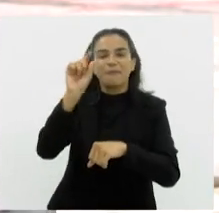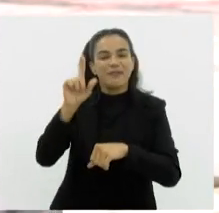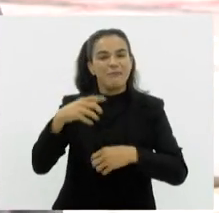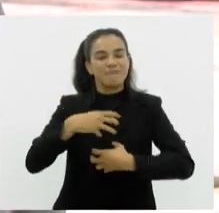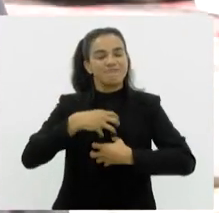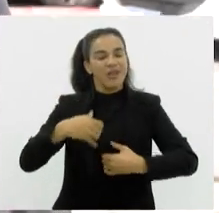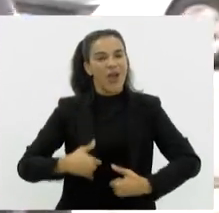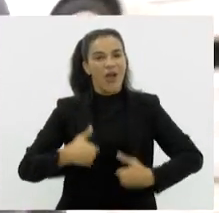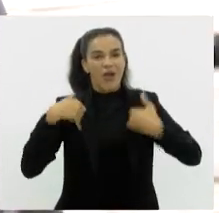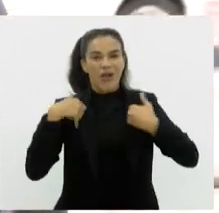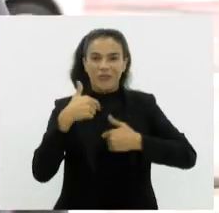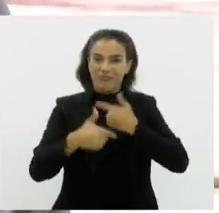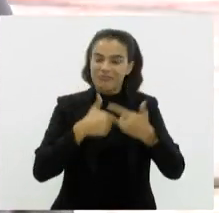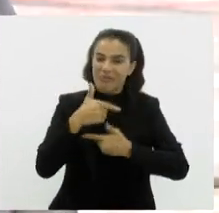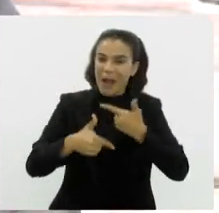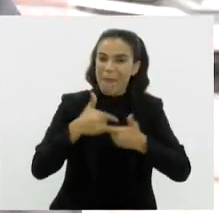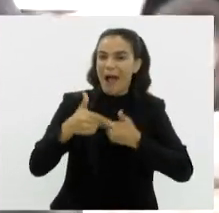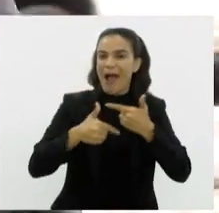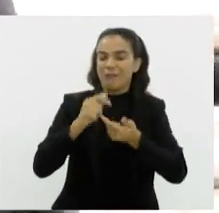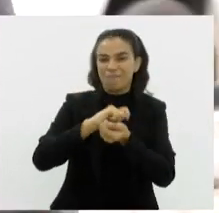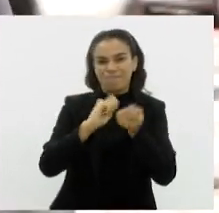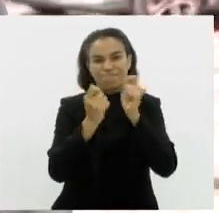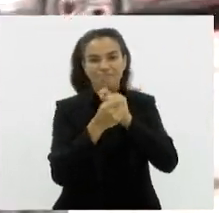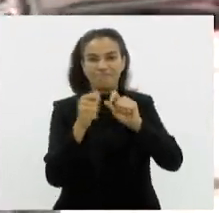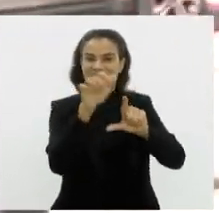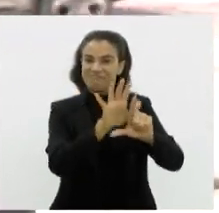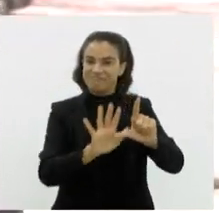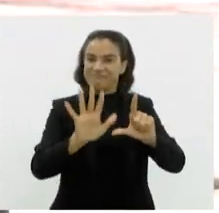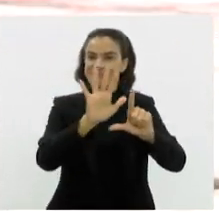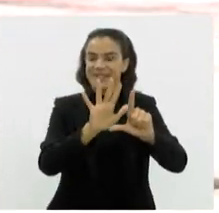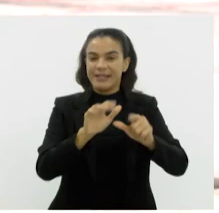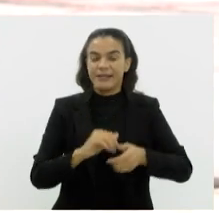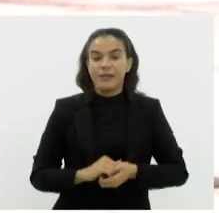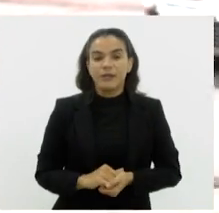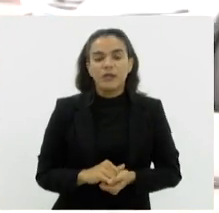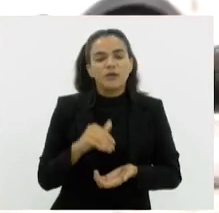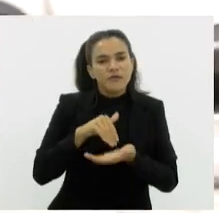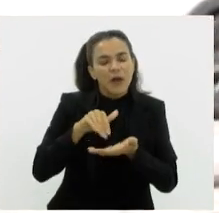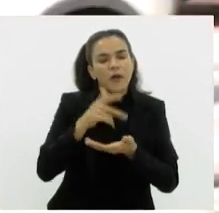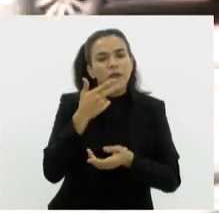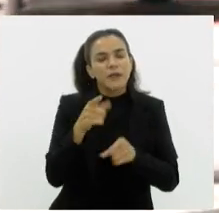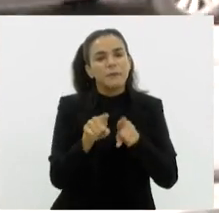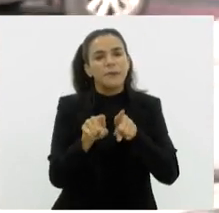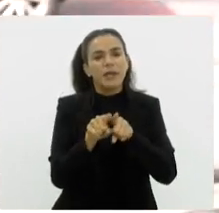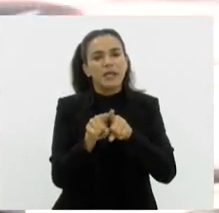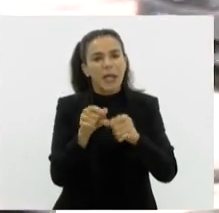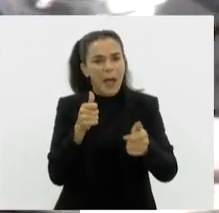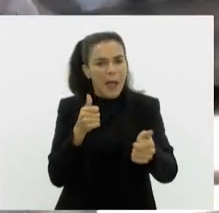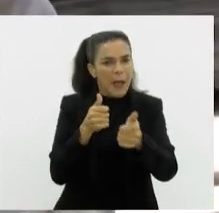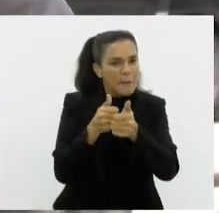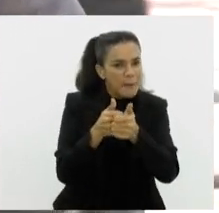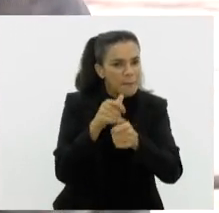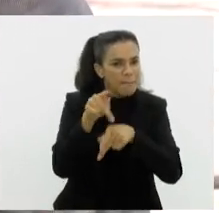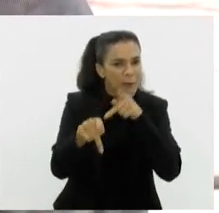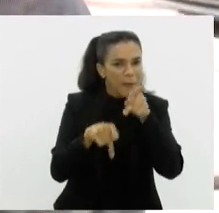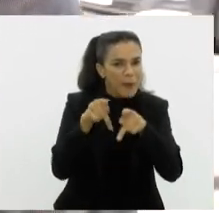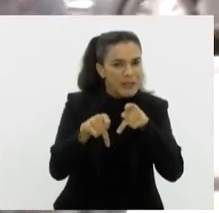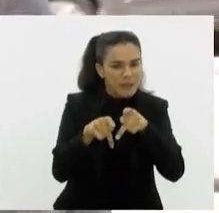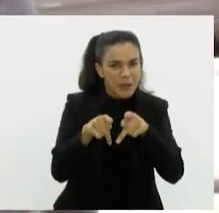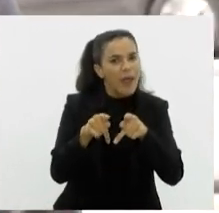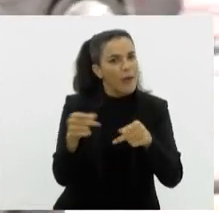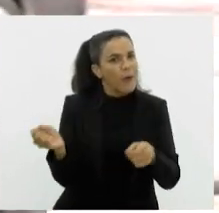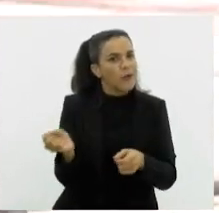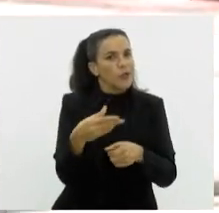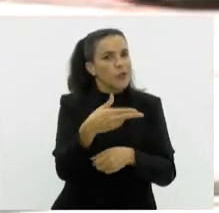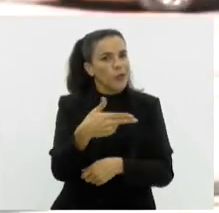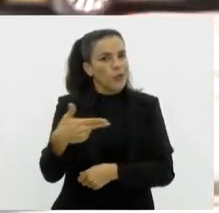orgulhar desse trabalho que vem sendo feito na transformação digital do estado. Secretário, o senhor falou também sobre aproximar a população. E é uma novidade